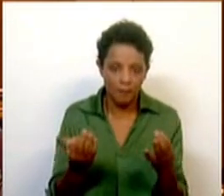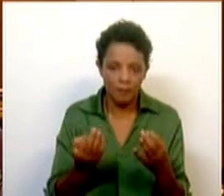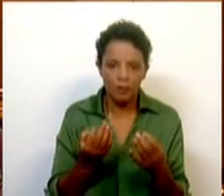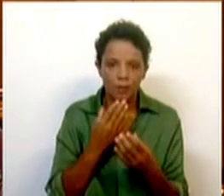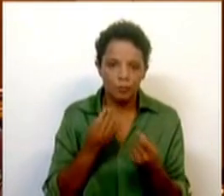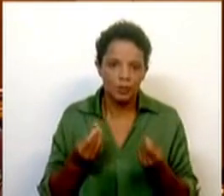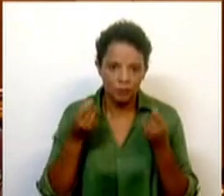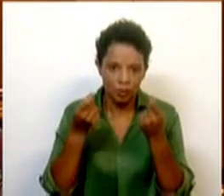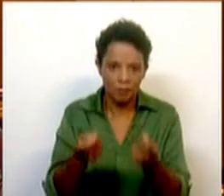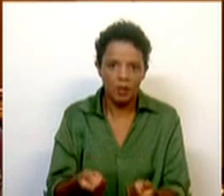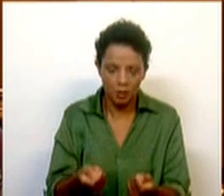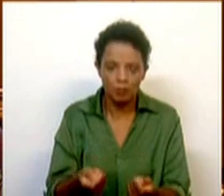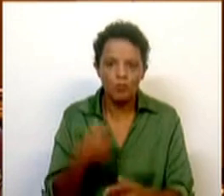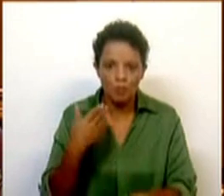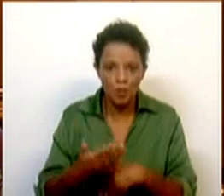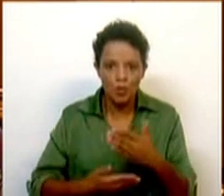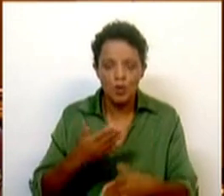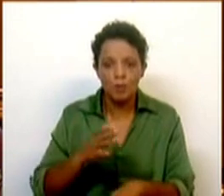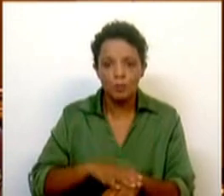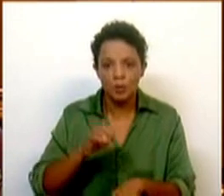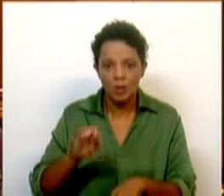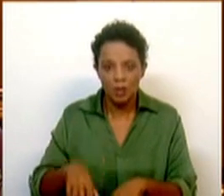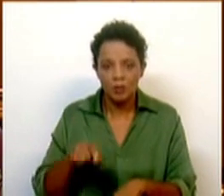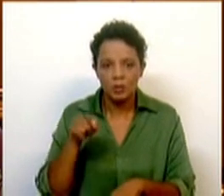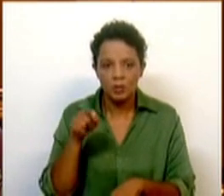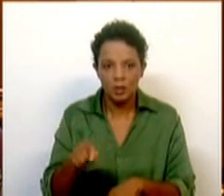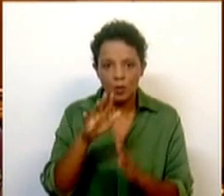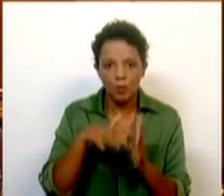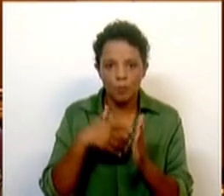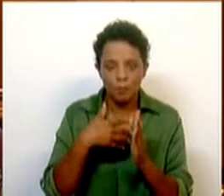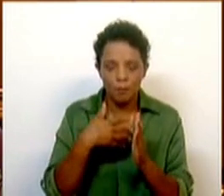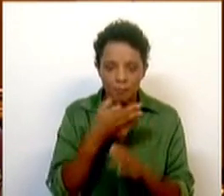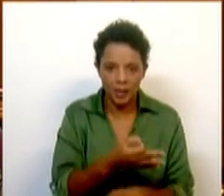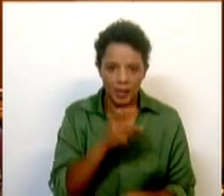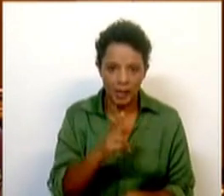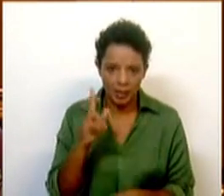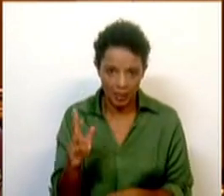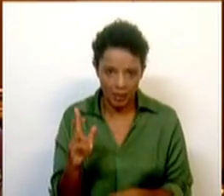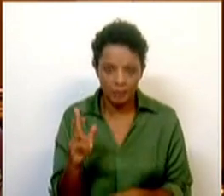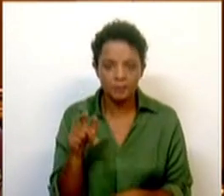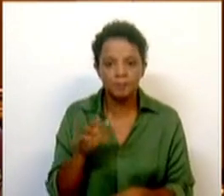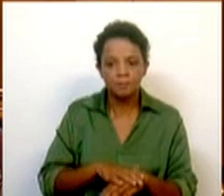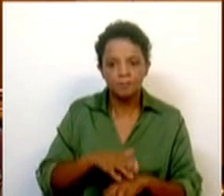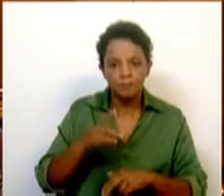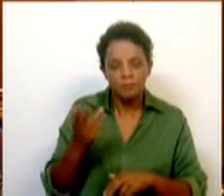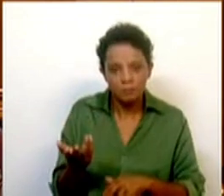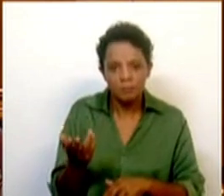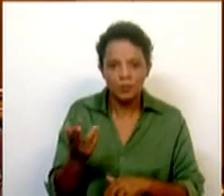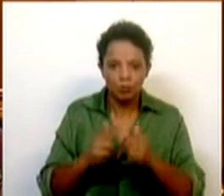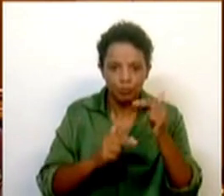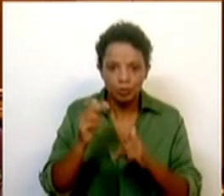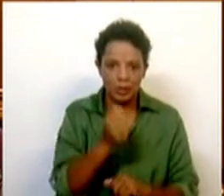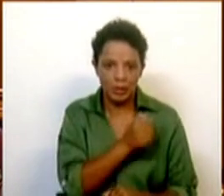muitíssimo investimento em curso já, por força do designadamente do Plano de Recuperação e Resiliência, para a construção de